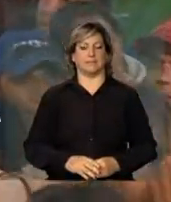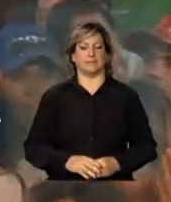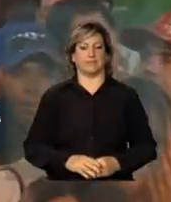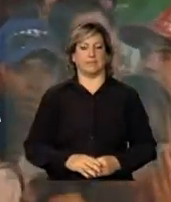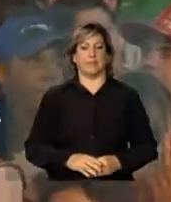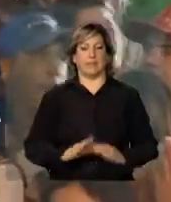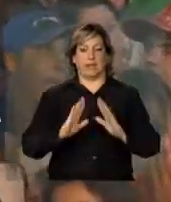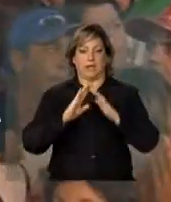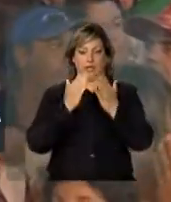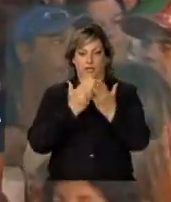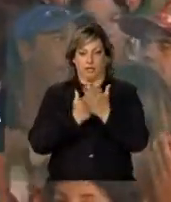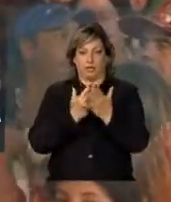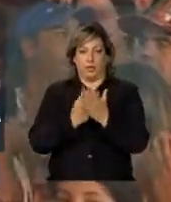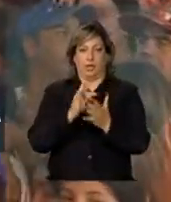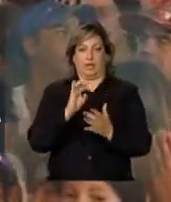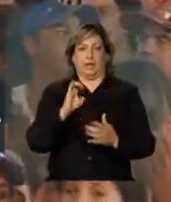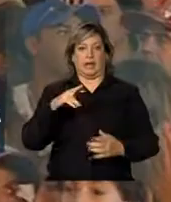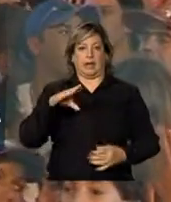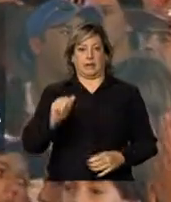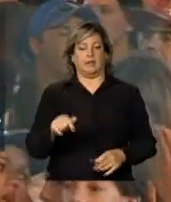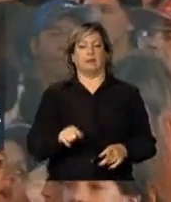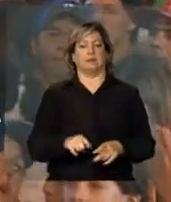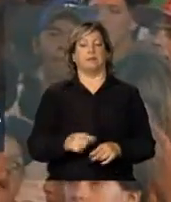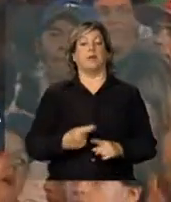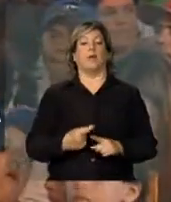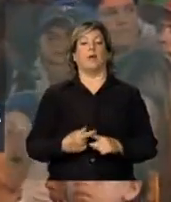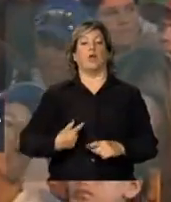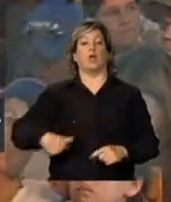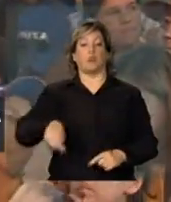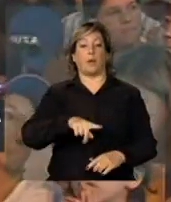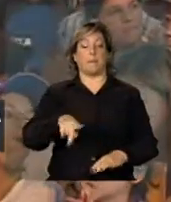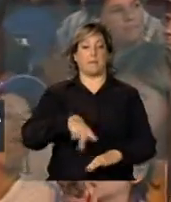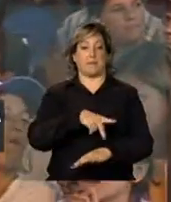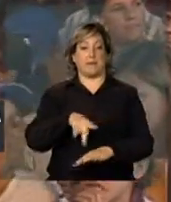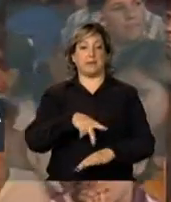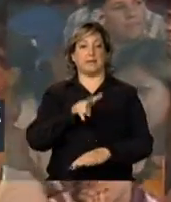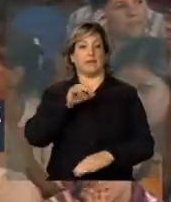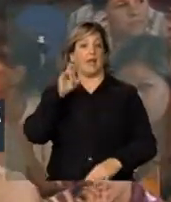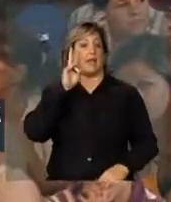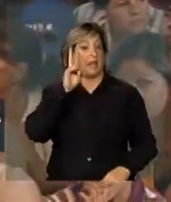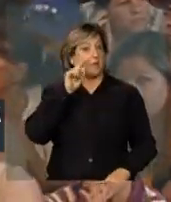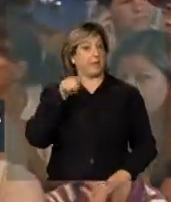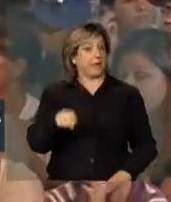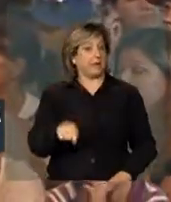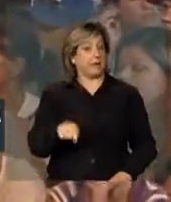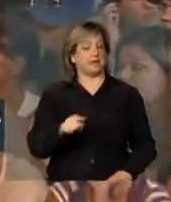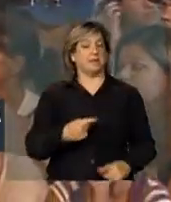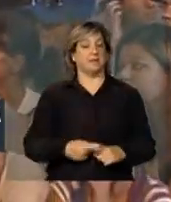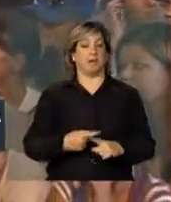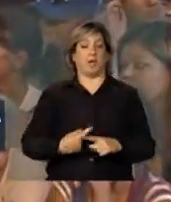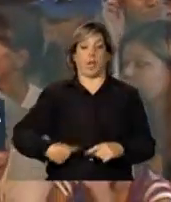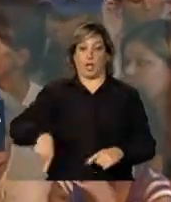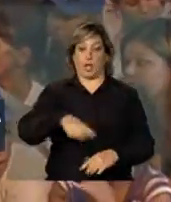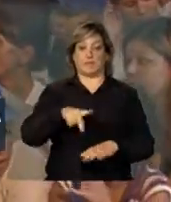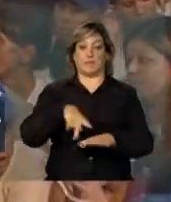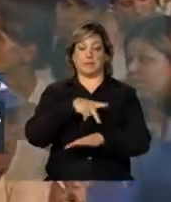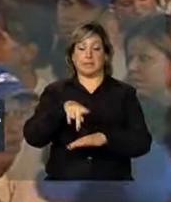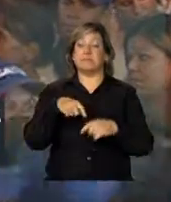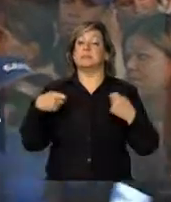escola técnica, porque o nosso país, vão lembrar disso, hein, o nosso país